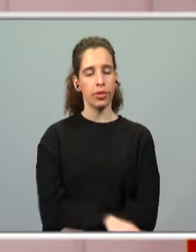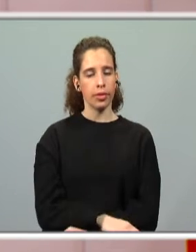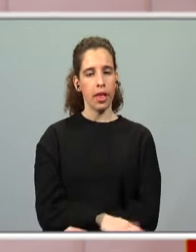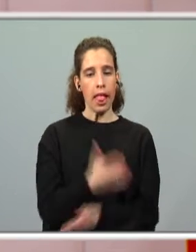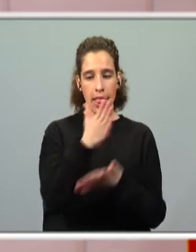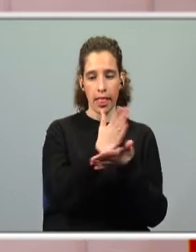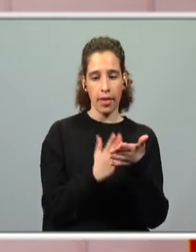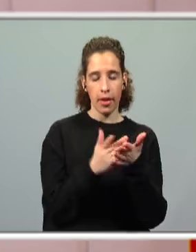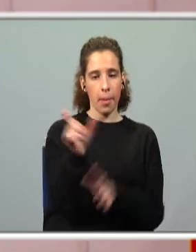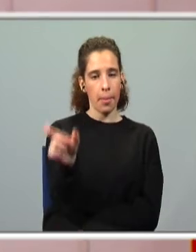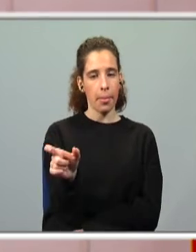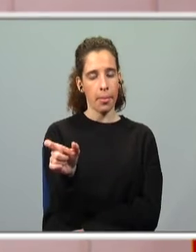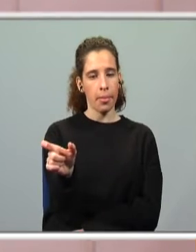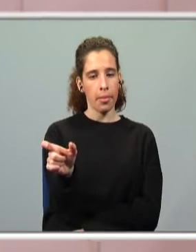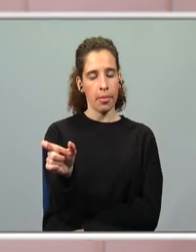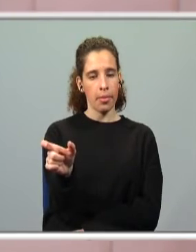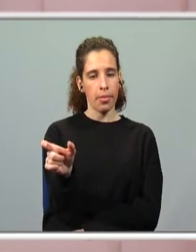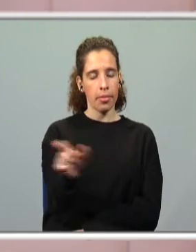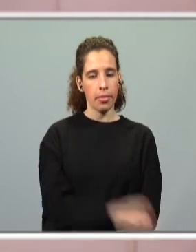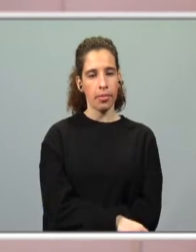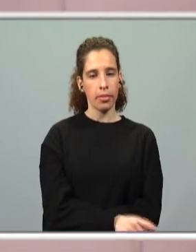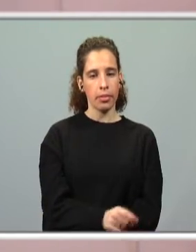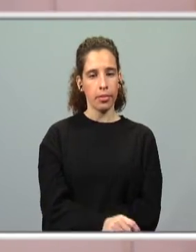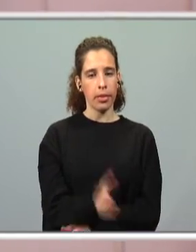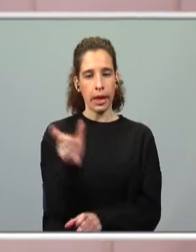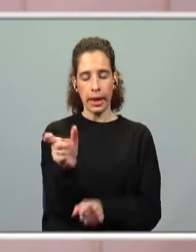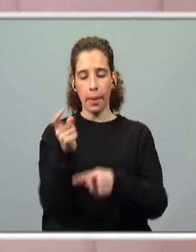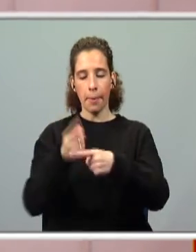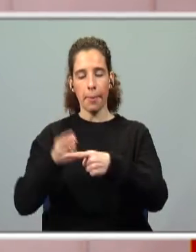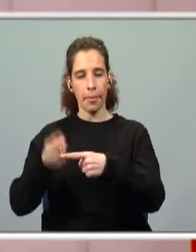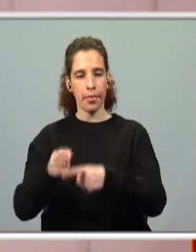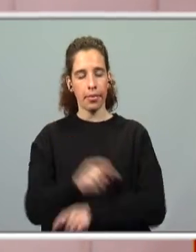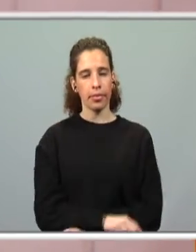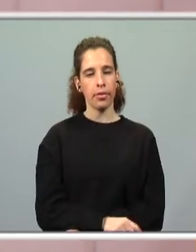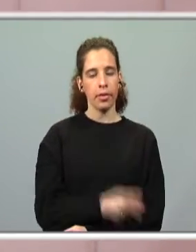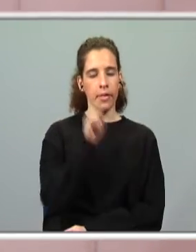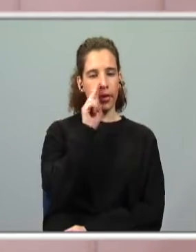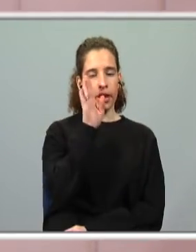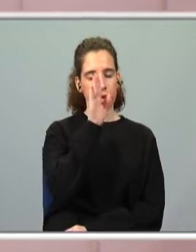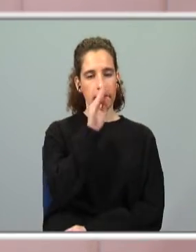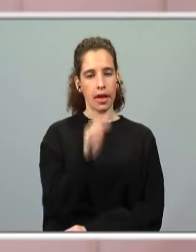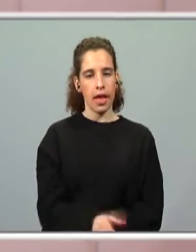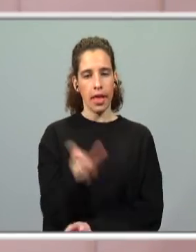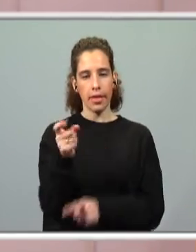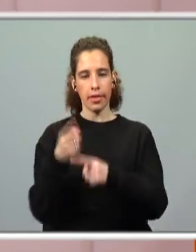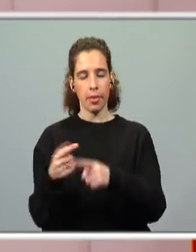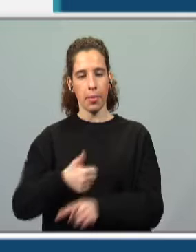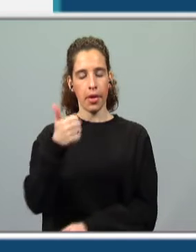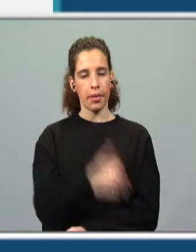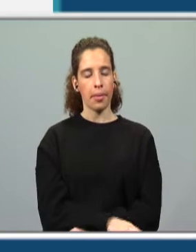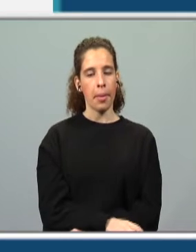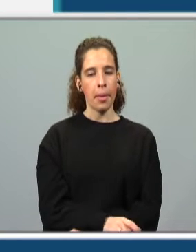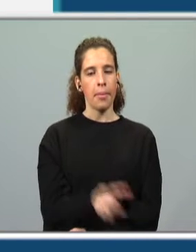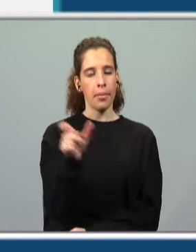Dividir esta palavra em sílabas. Vamos ver se dividi bem. A